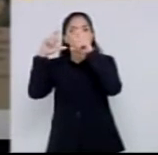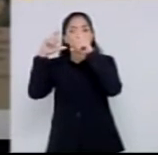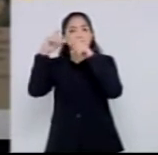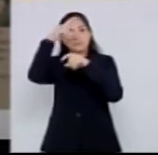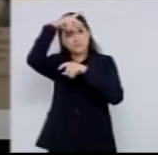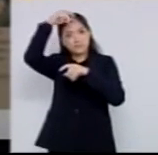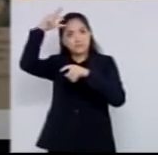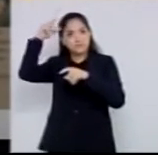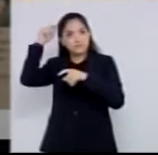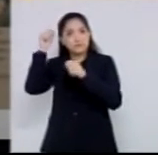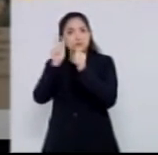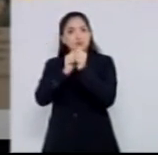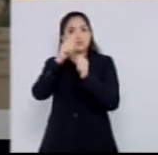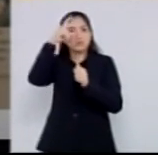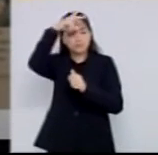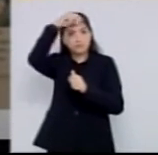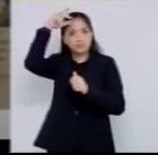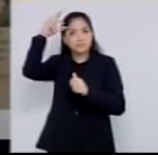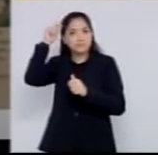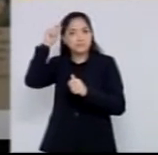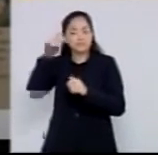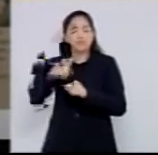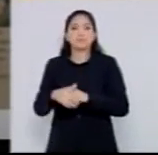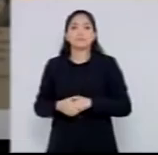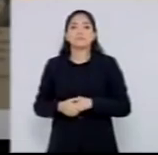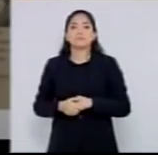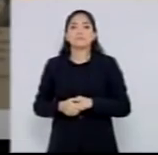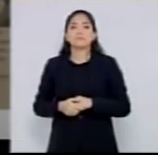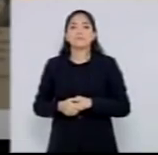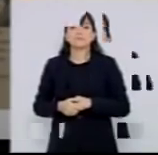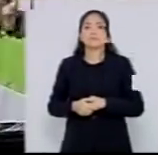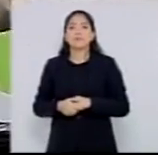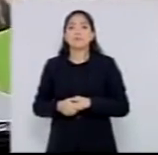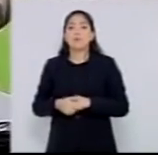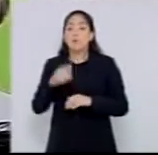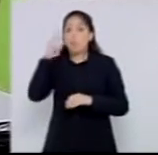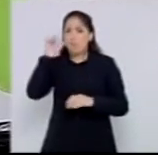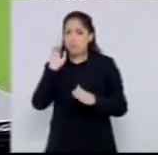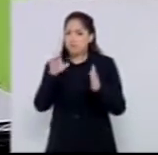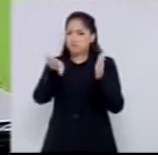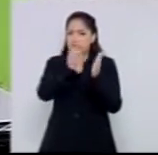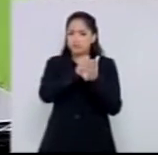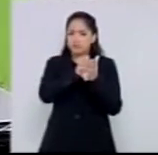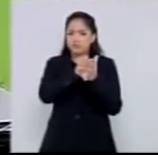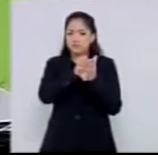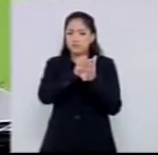prefeito, mas deixa eu dizer uma coisa para o deputado Padre Pedro, ontem quando eu cheguei lá, no evento,